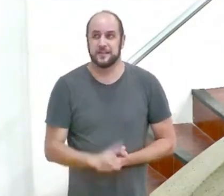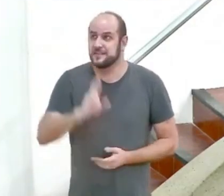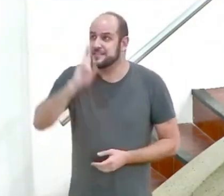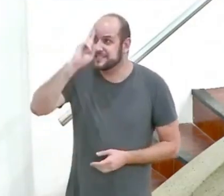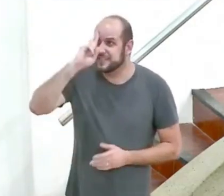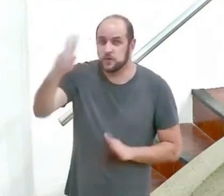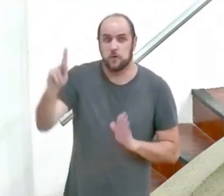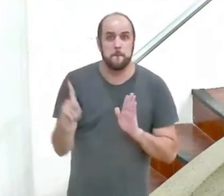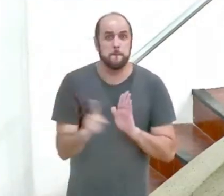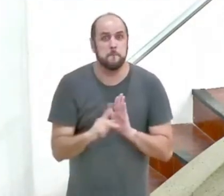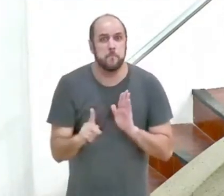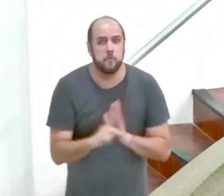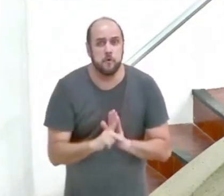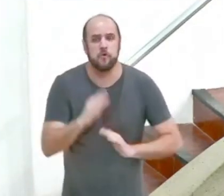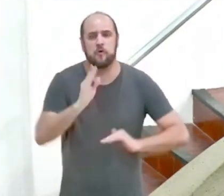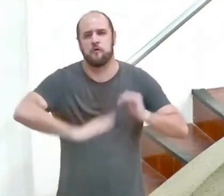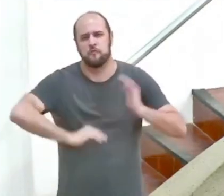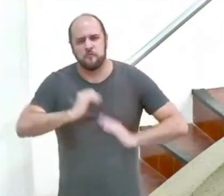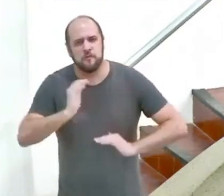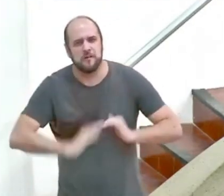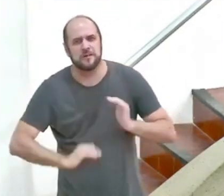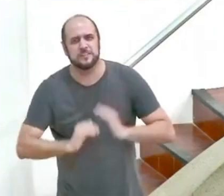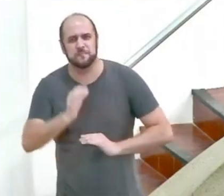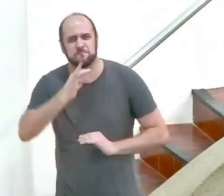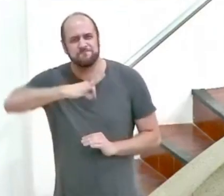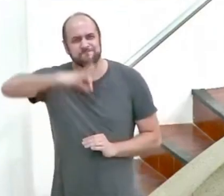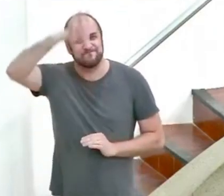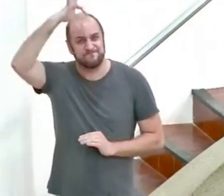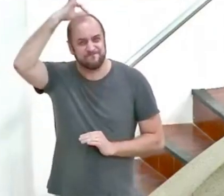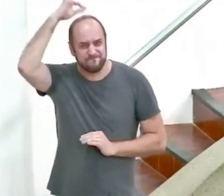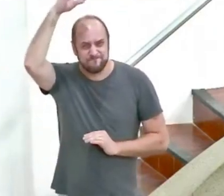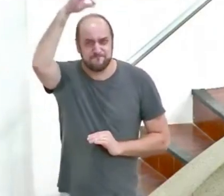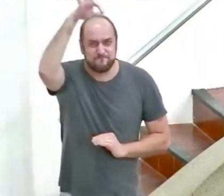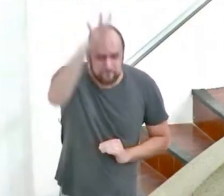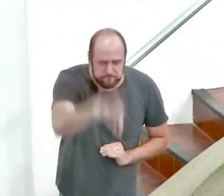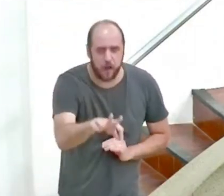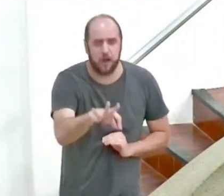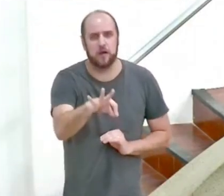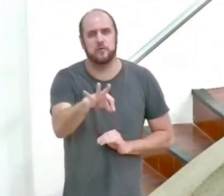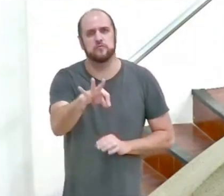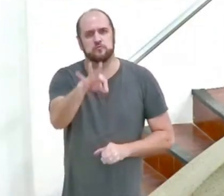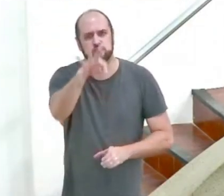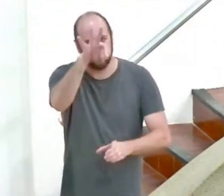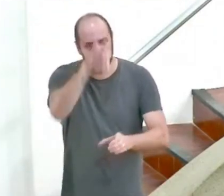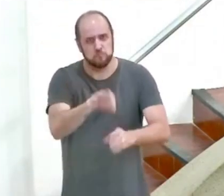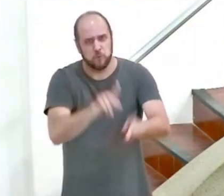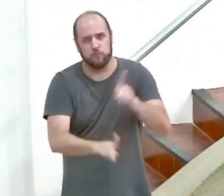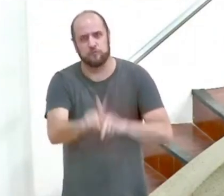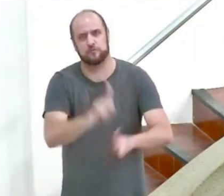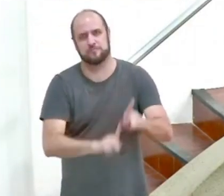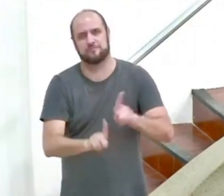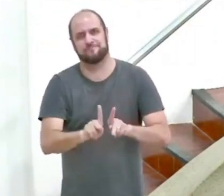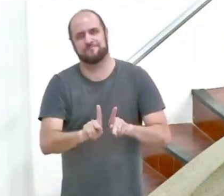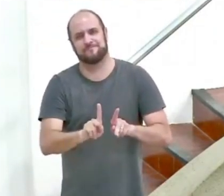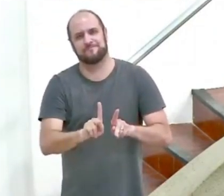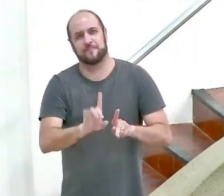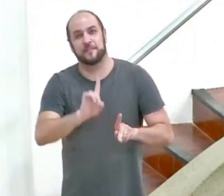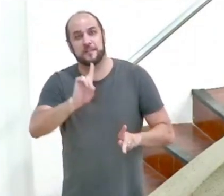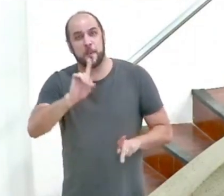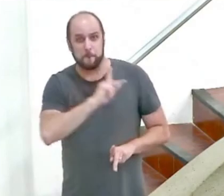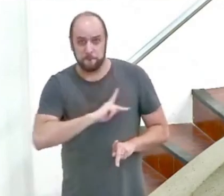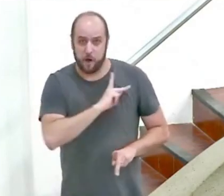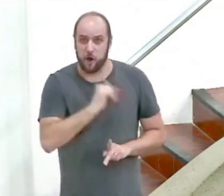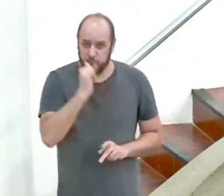o fará quando ele puser o seu Espírito para habitar no seu povo e Paulo está dizendo Deus fez